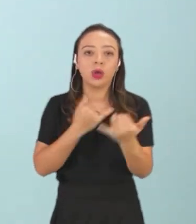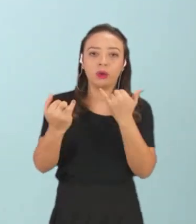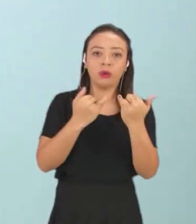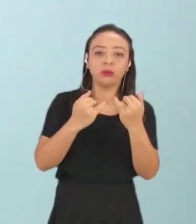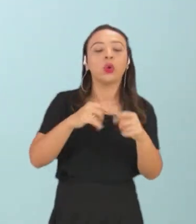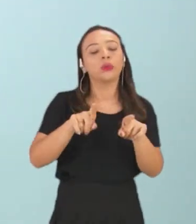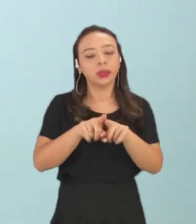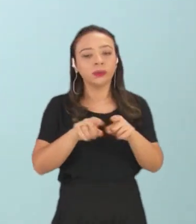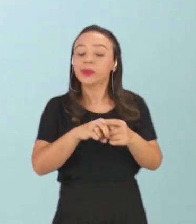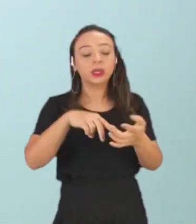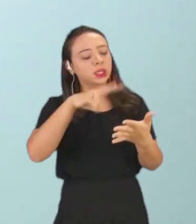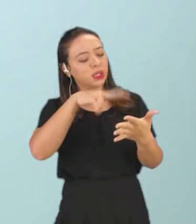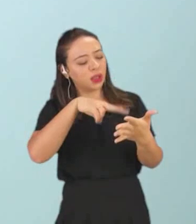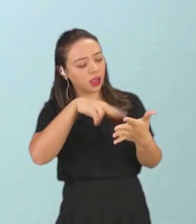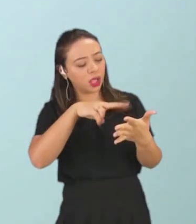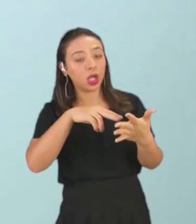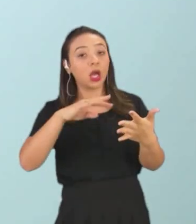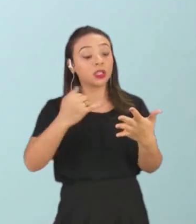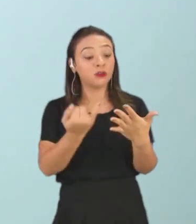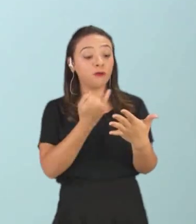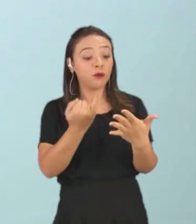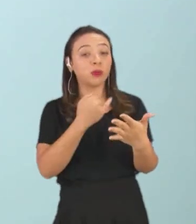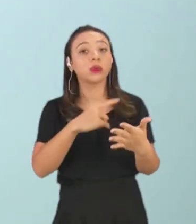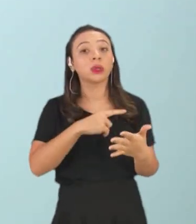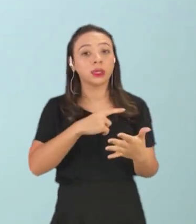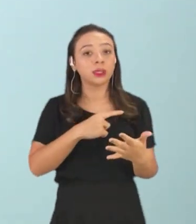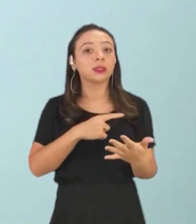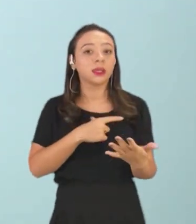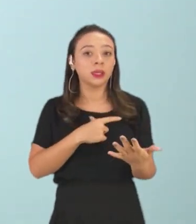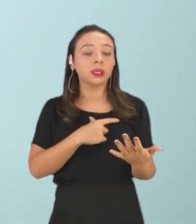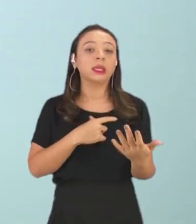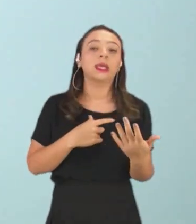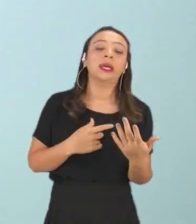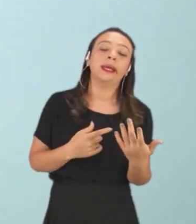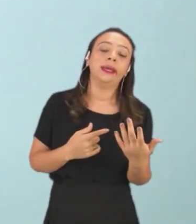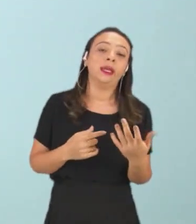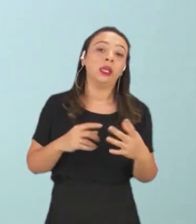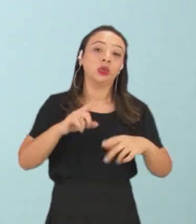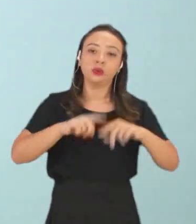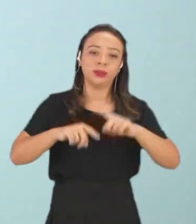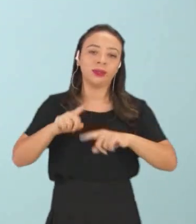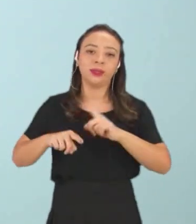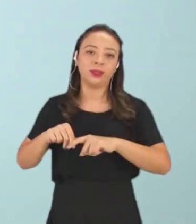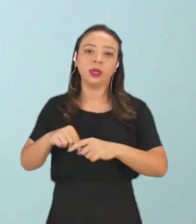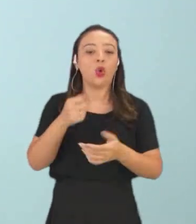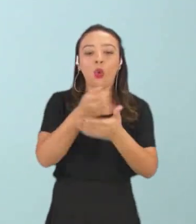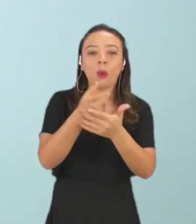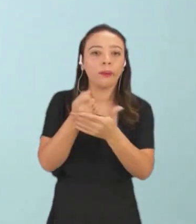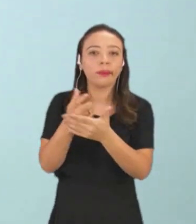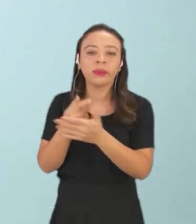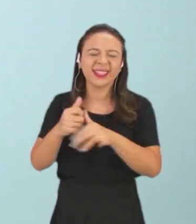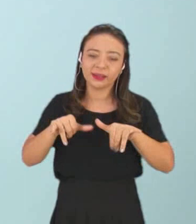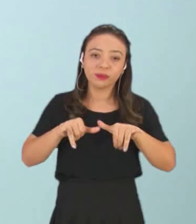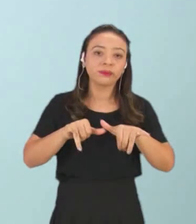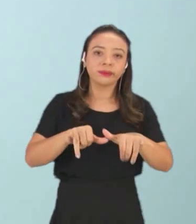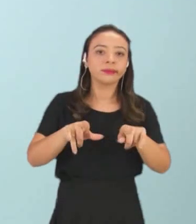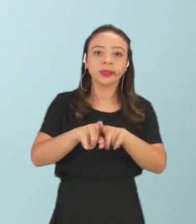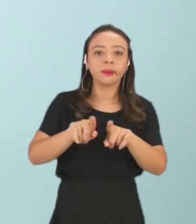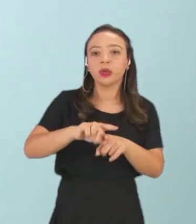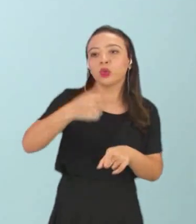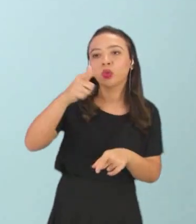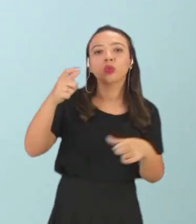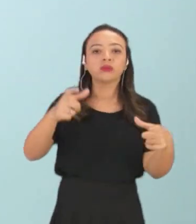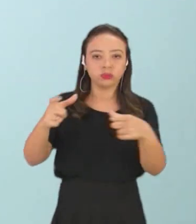instruções e rótulos dos produtos que nós compramos no supermercado ou até mesmo em outros